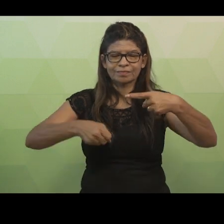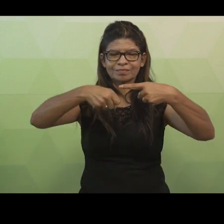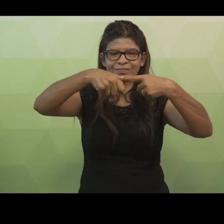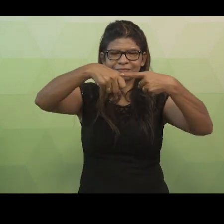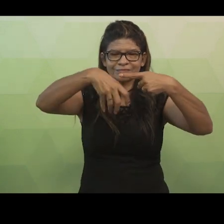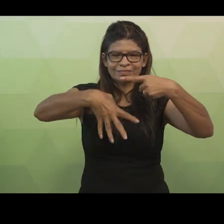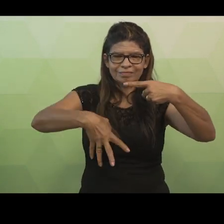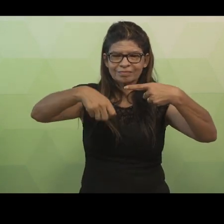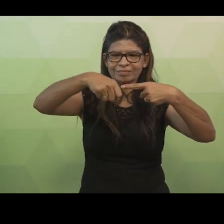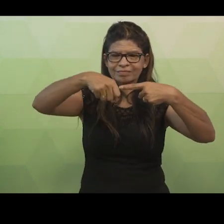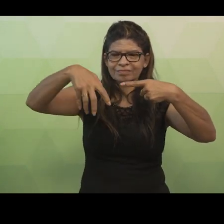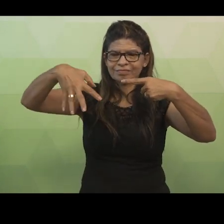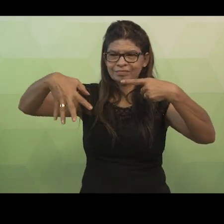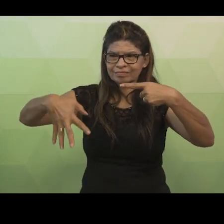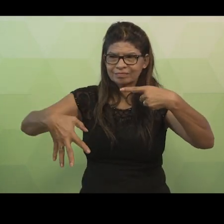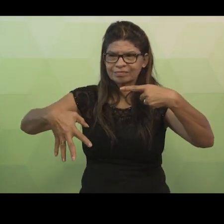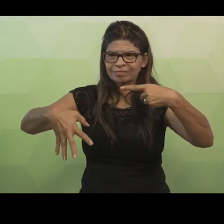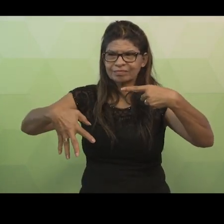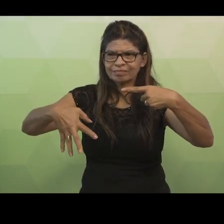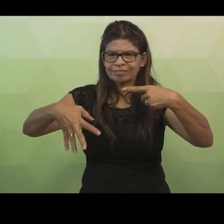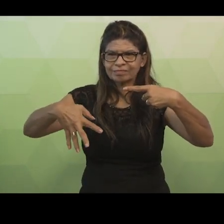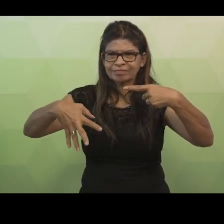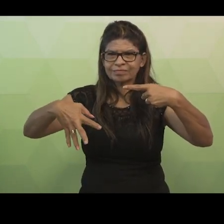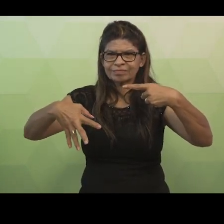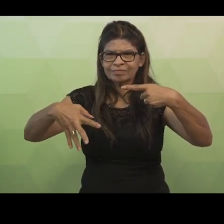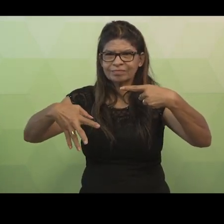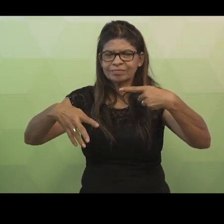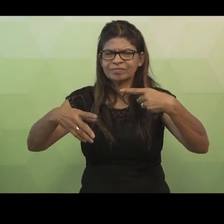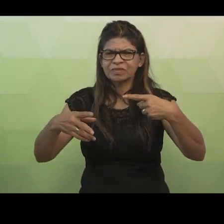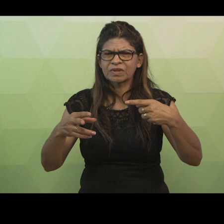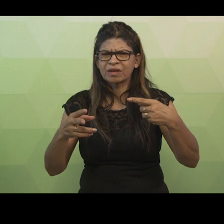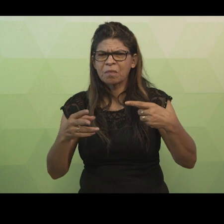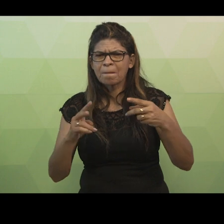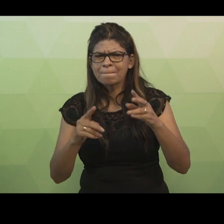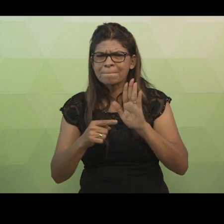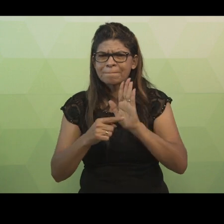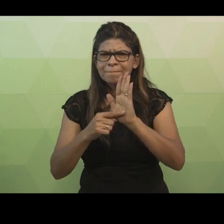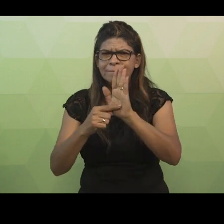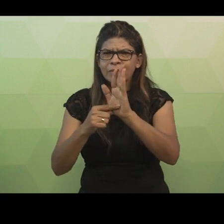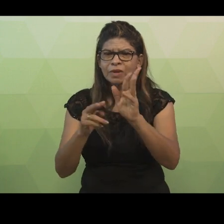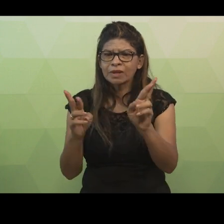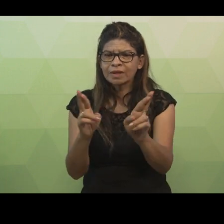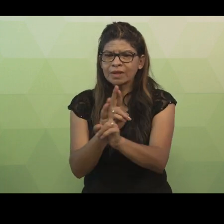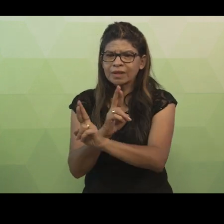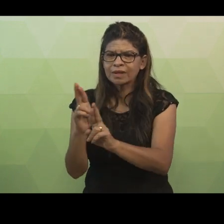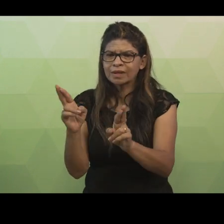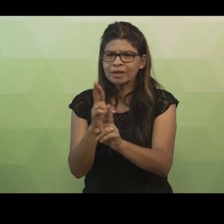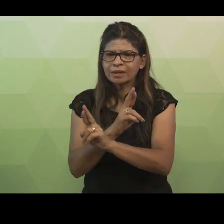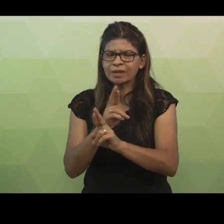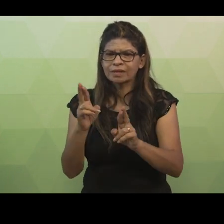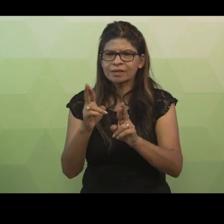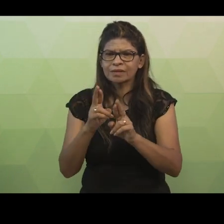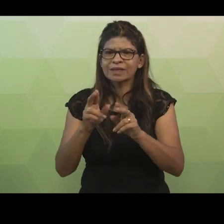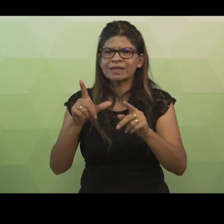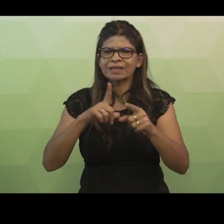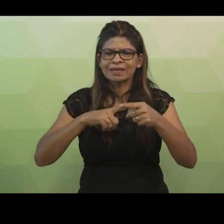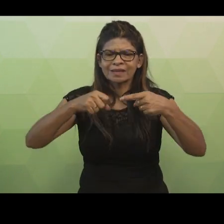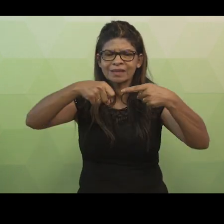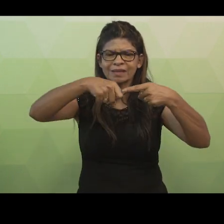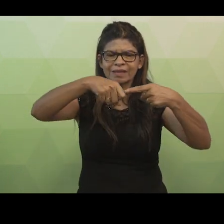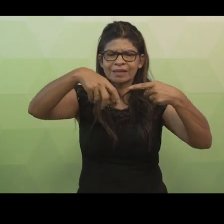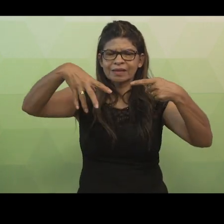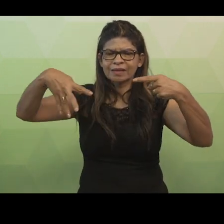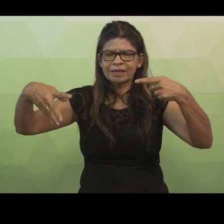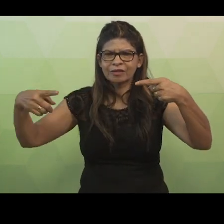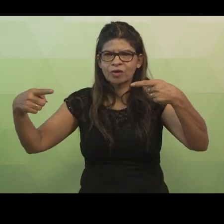Em um diagrama entidade-relacionamento, definimos o relacionamento entre as entidades através de uma linha que irá unir